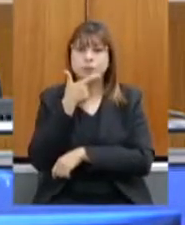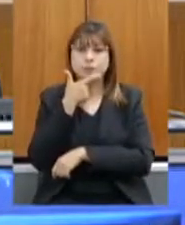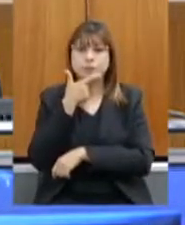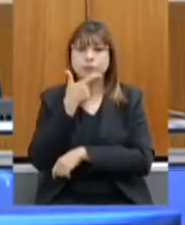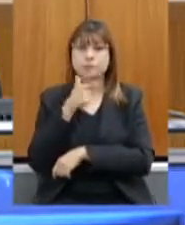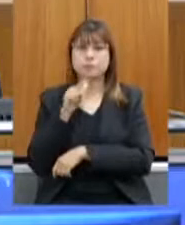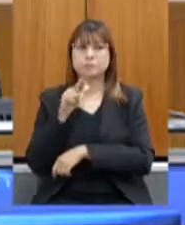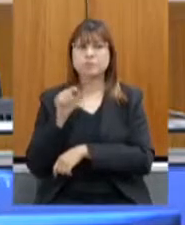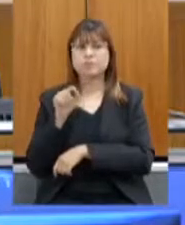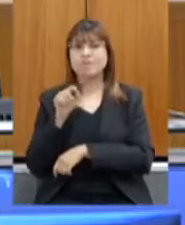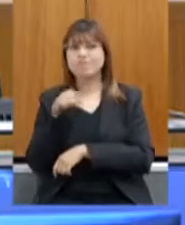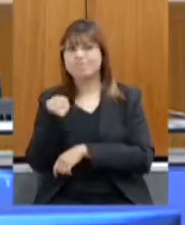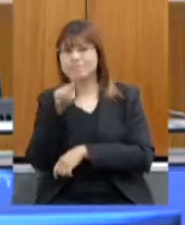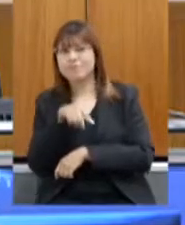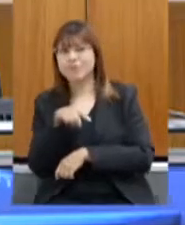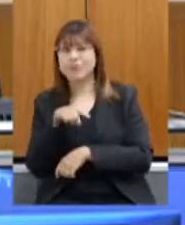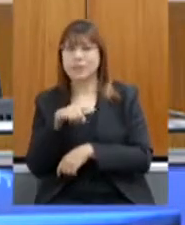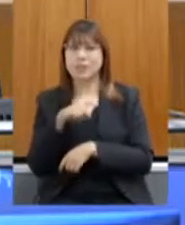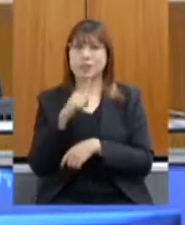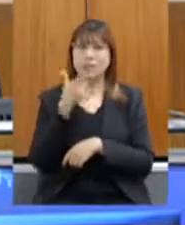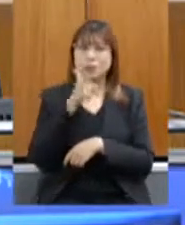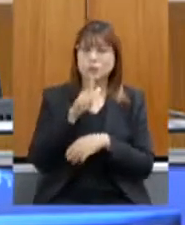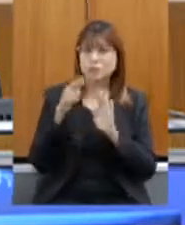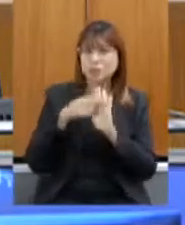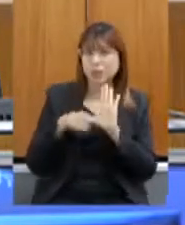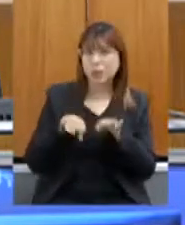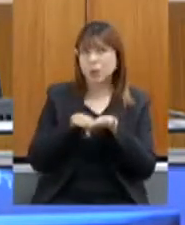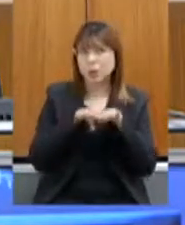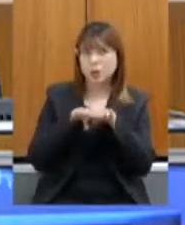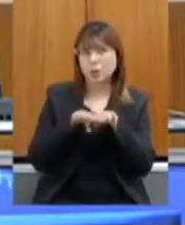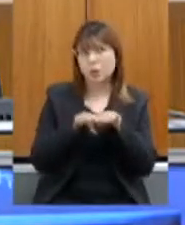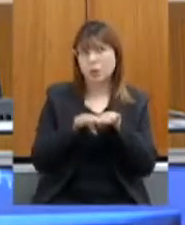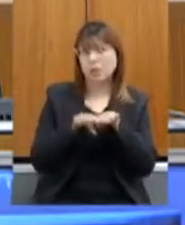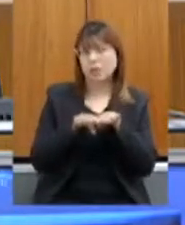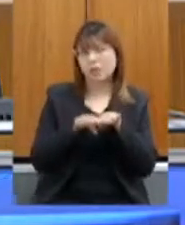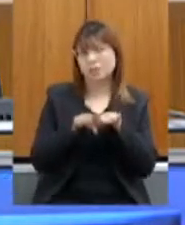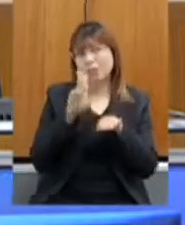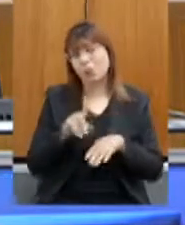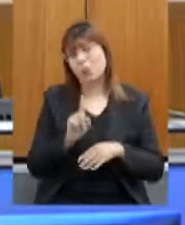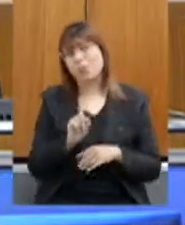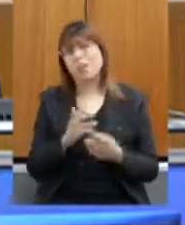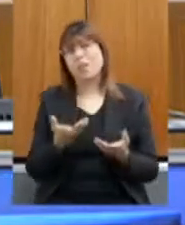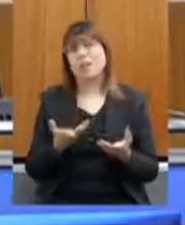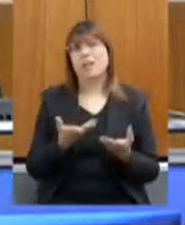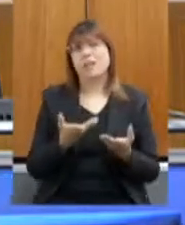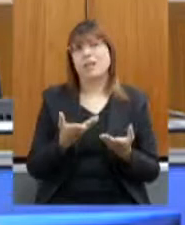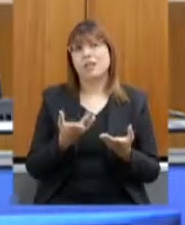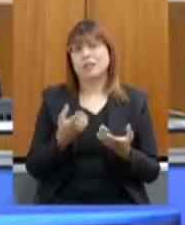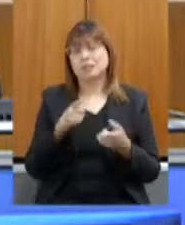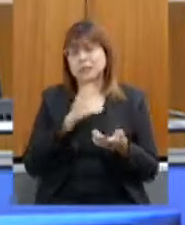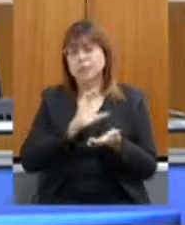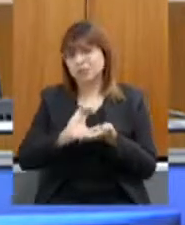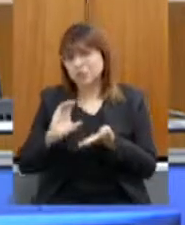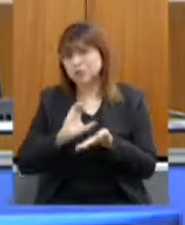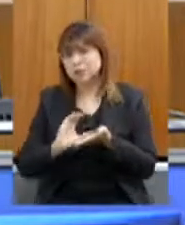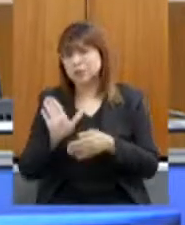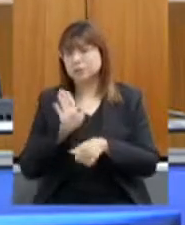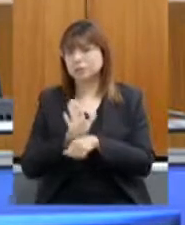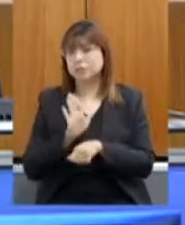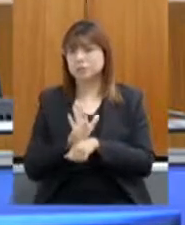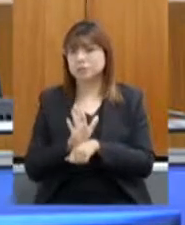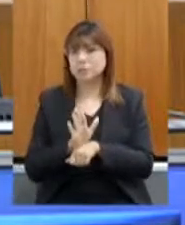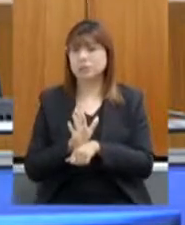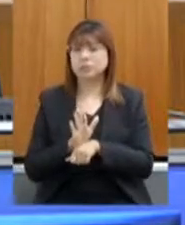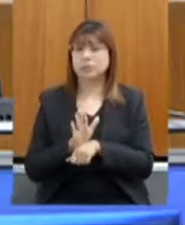tenha condição de regularizar sua queijaria ele tem nós temos financiamentos à disposição não só